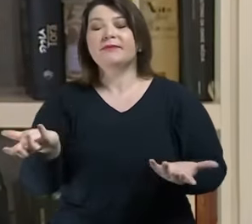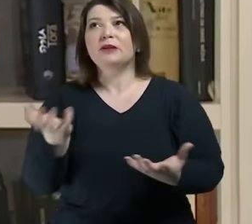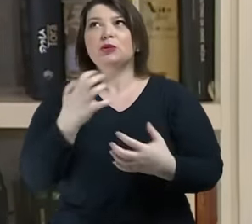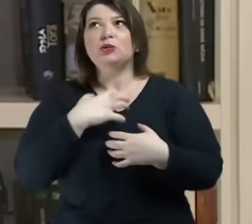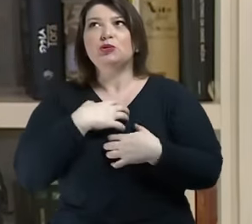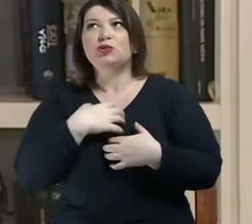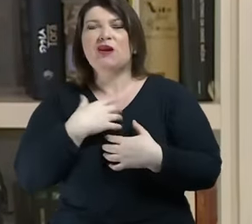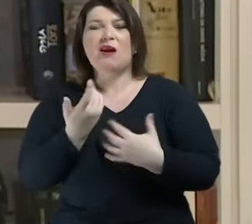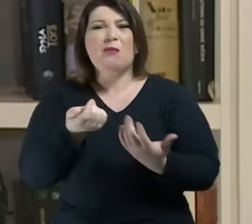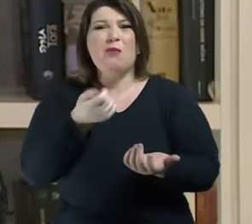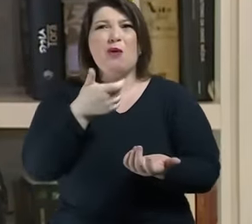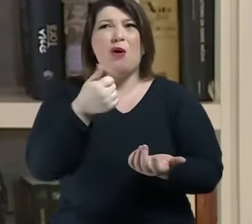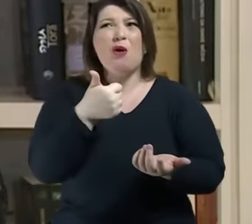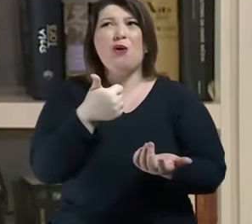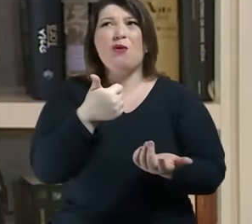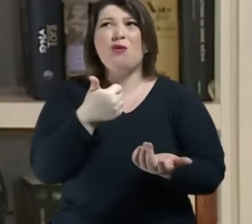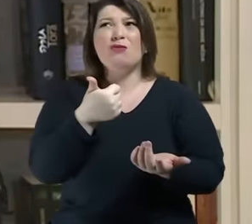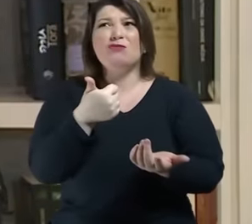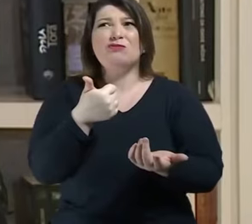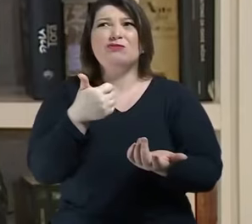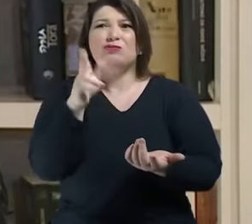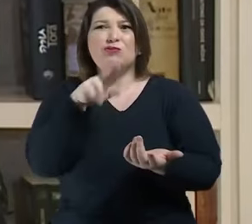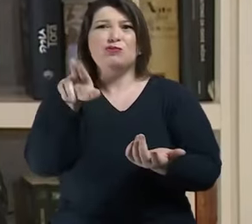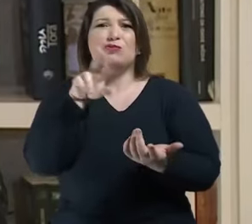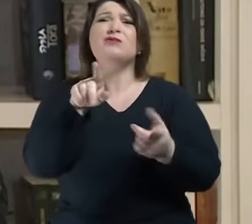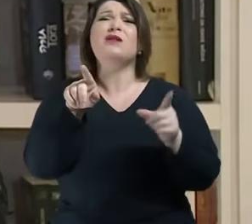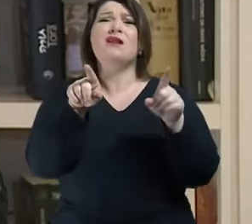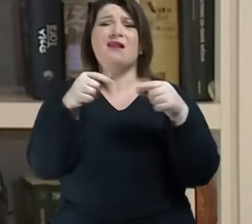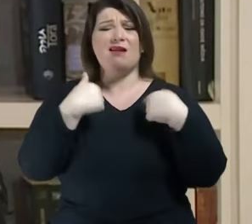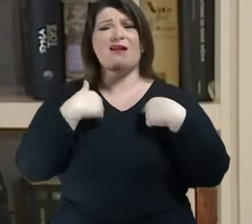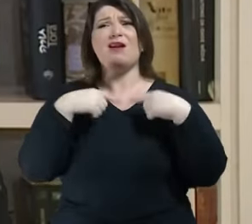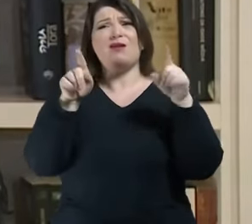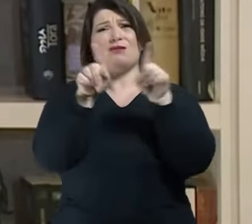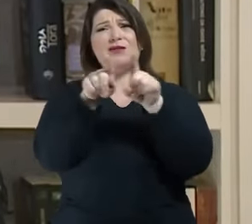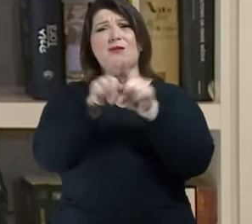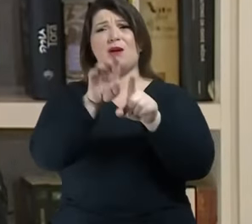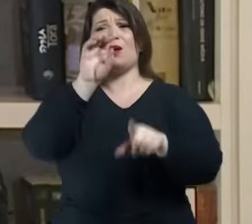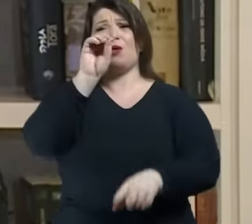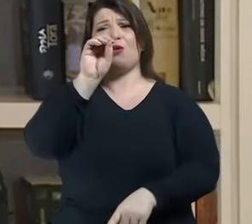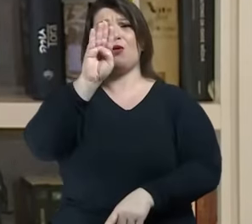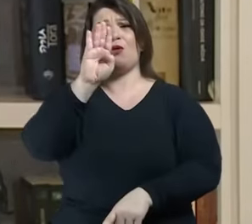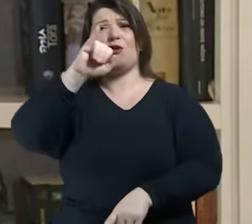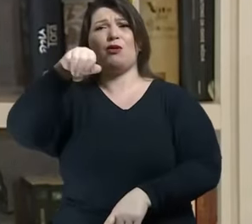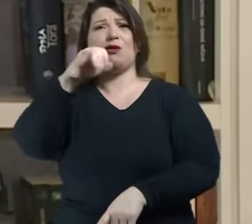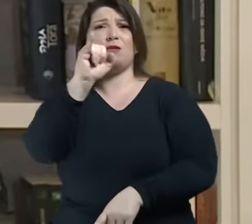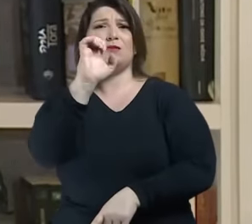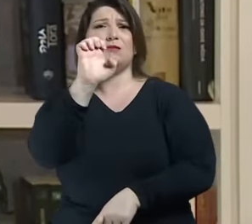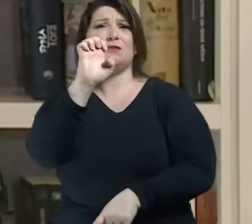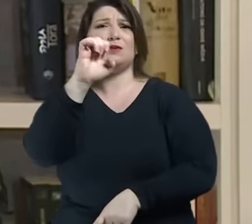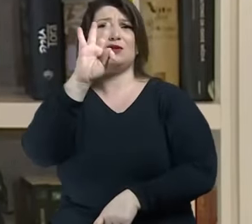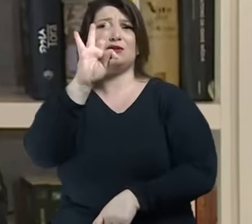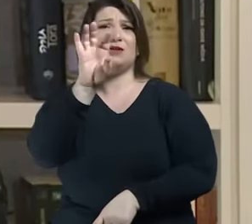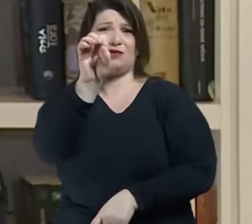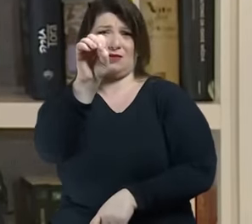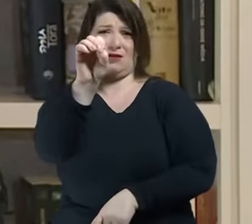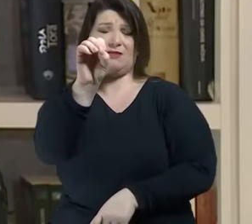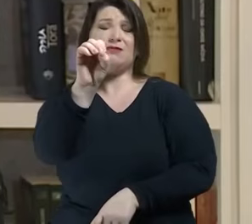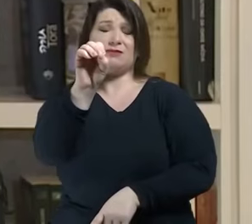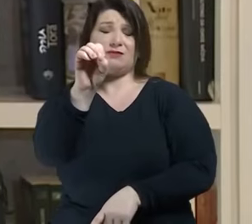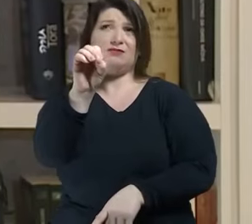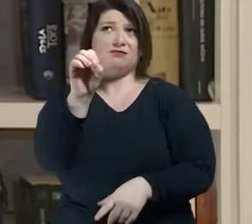quero me colocar como objeto. E talvez isso seja uma parte inovadora do enfoque que eu vá fazer hoje.